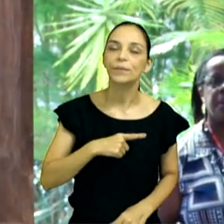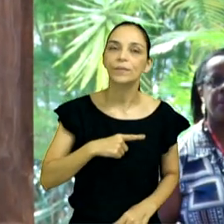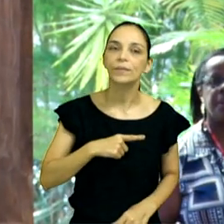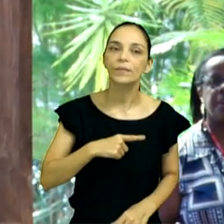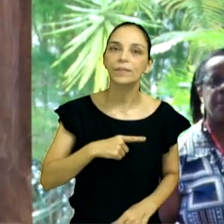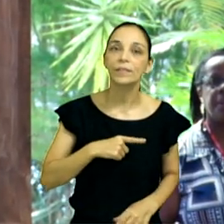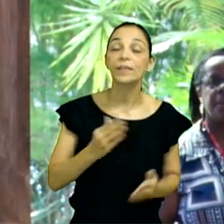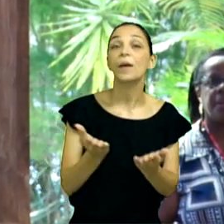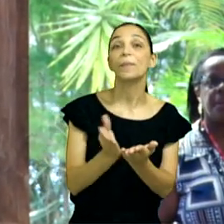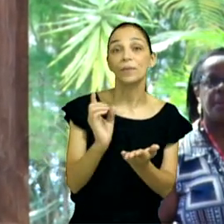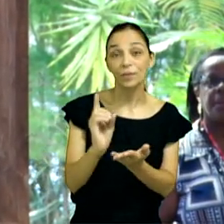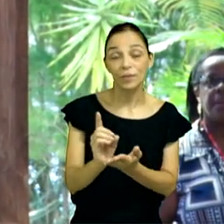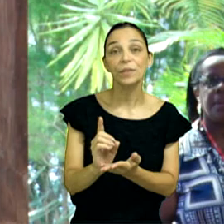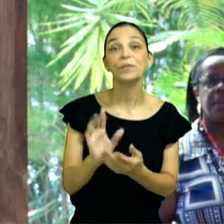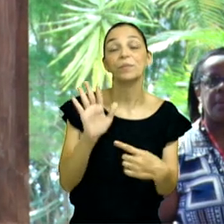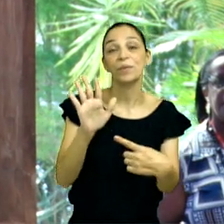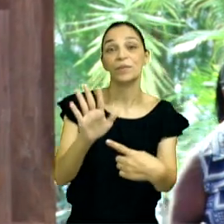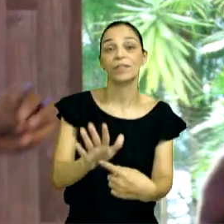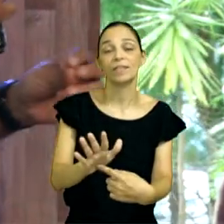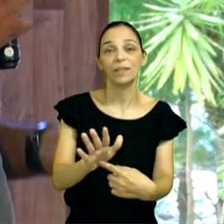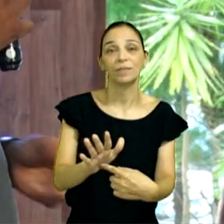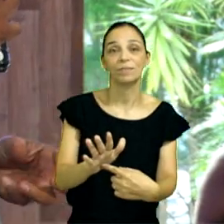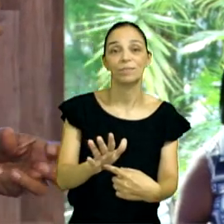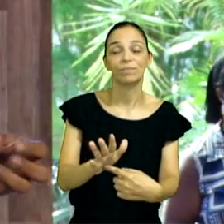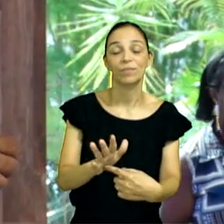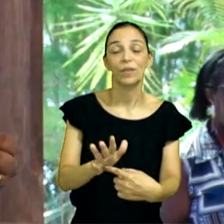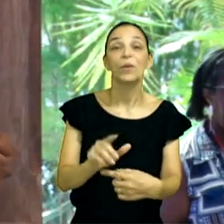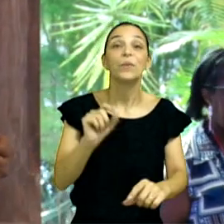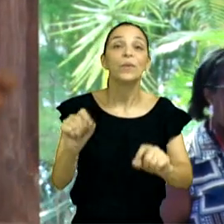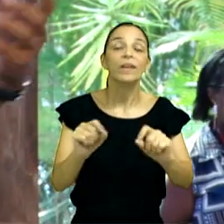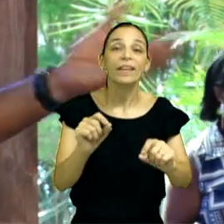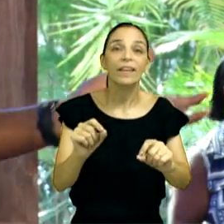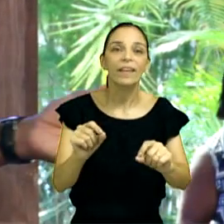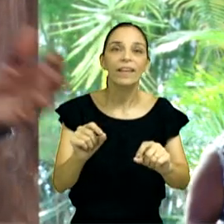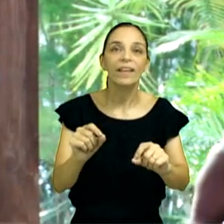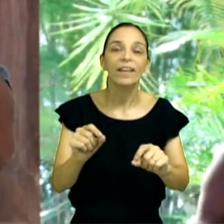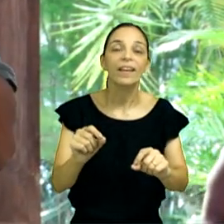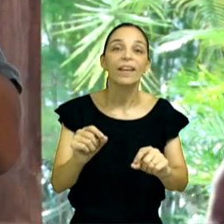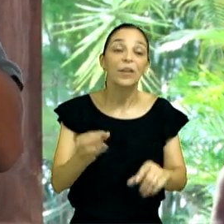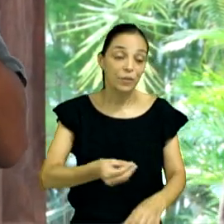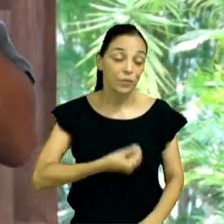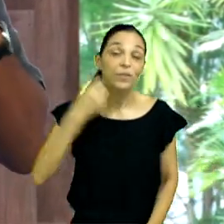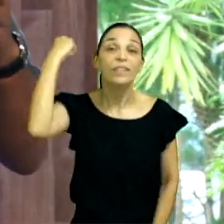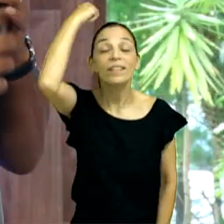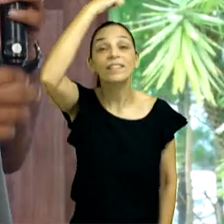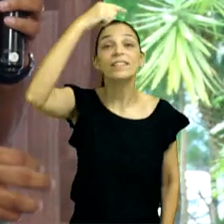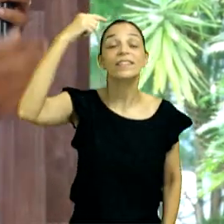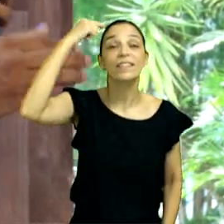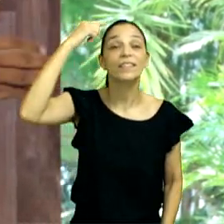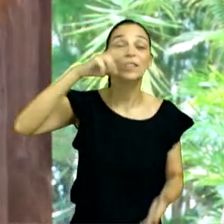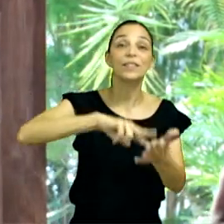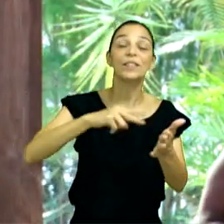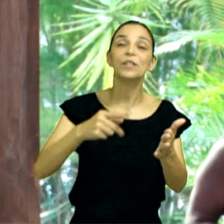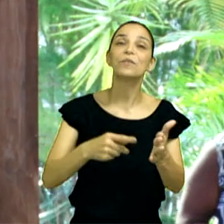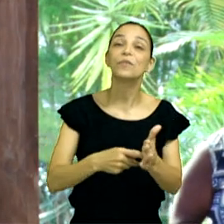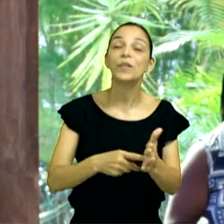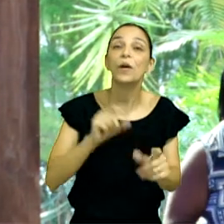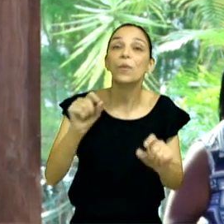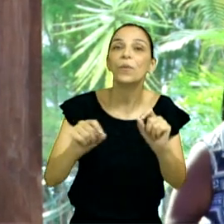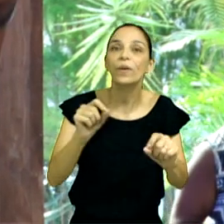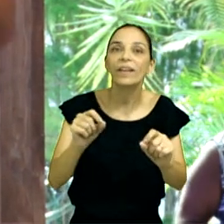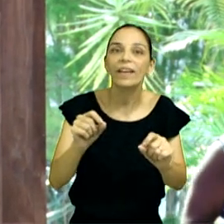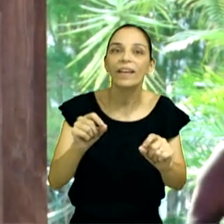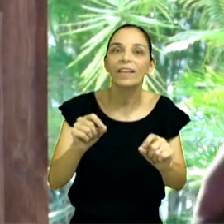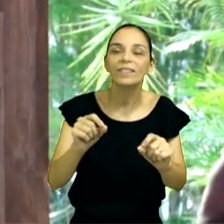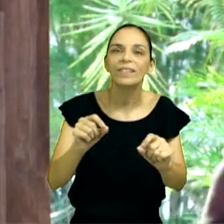É o que a palavra de Deus chama de santificação. O que é a santificação? É você ser tão certinho que vai nascer